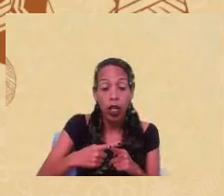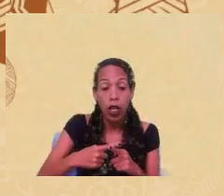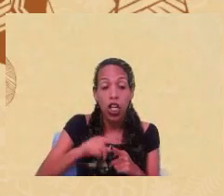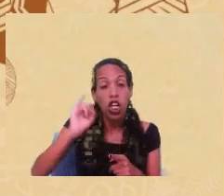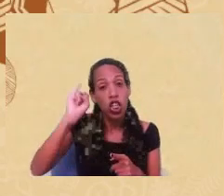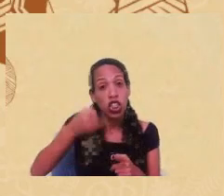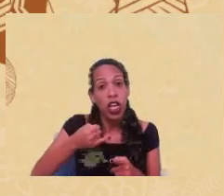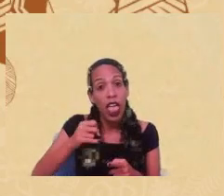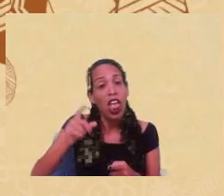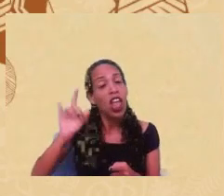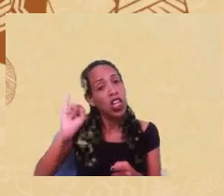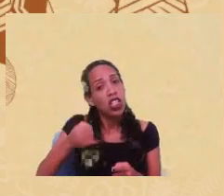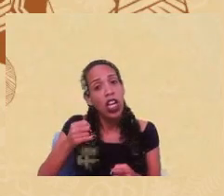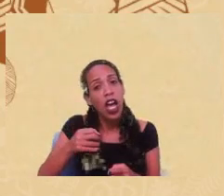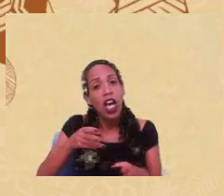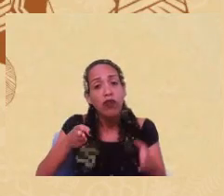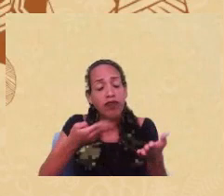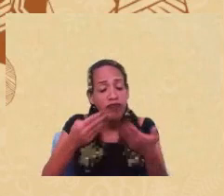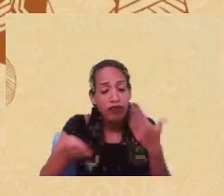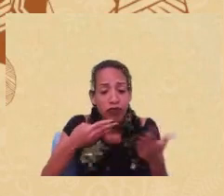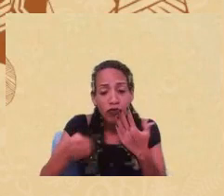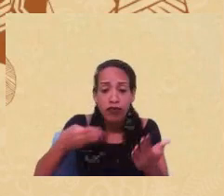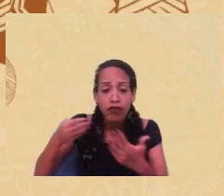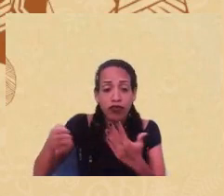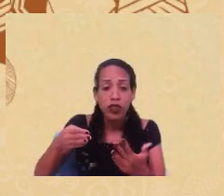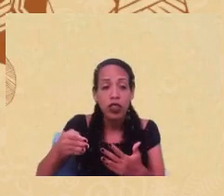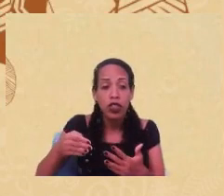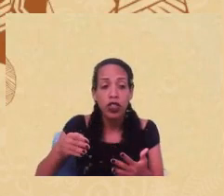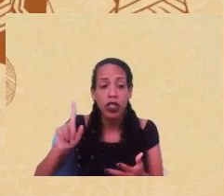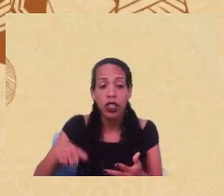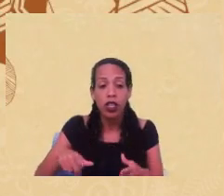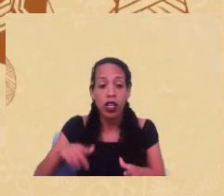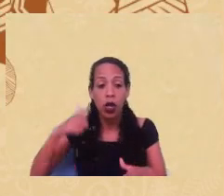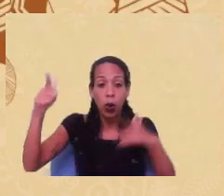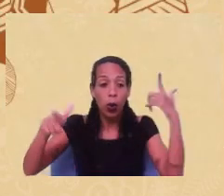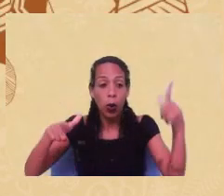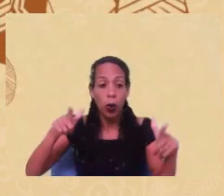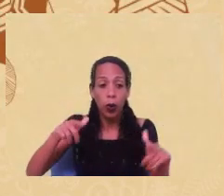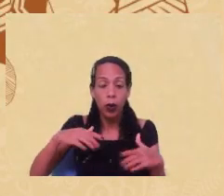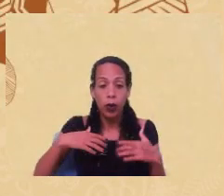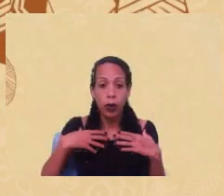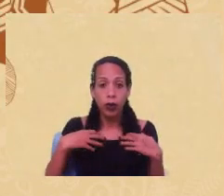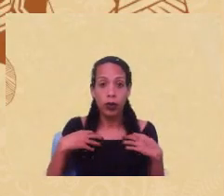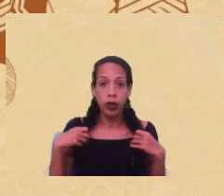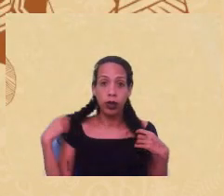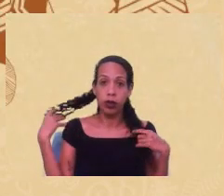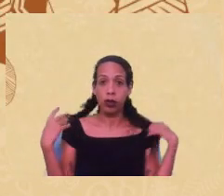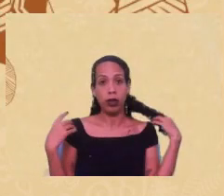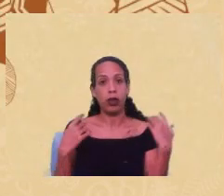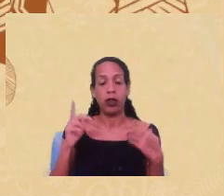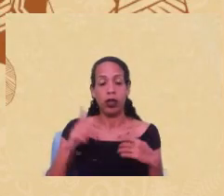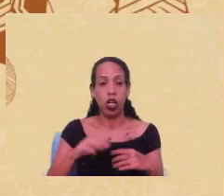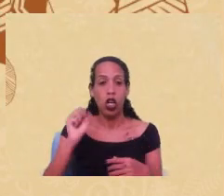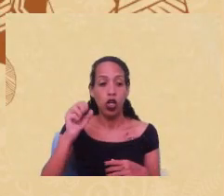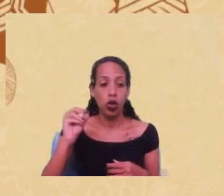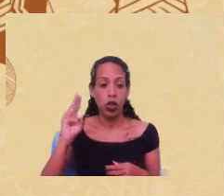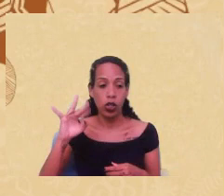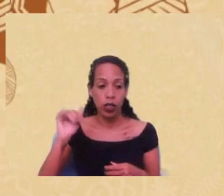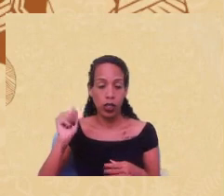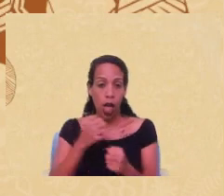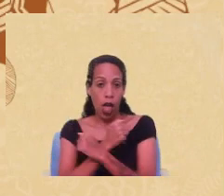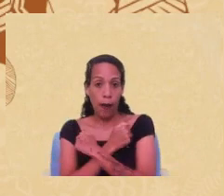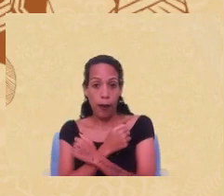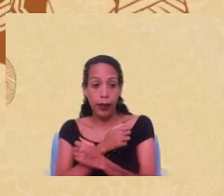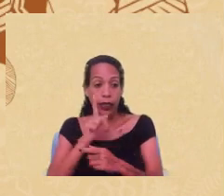discutida na sociologia, em outros campos, mesmo antes do advento da psicologia social abraçar essa